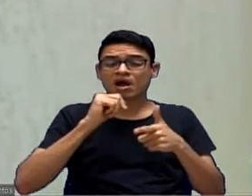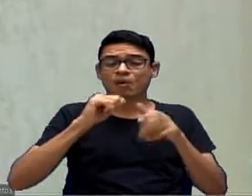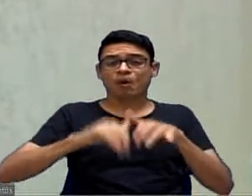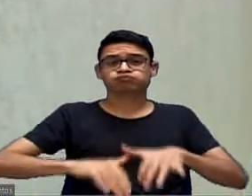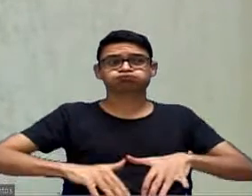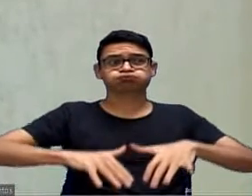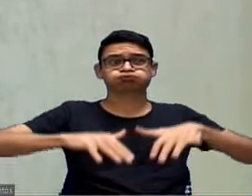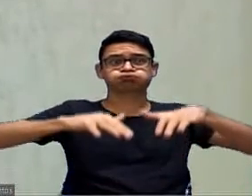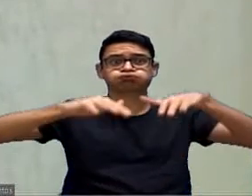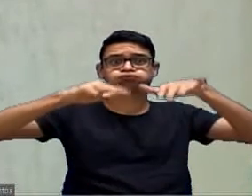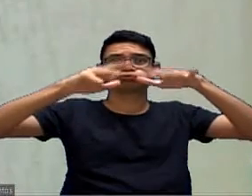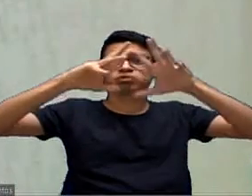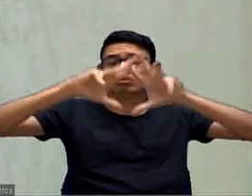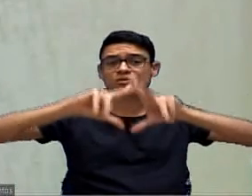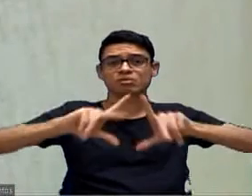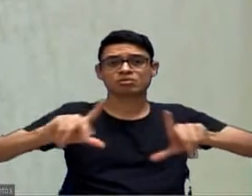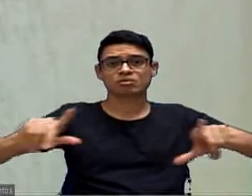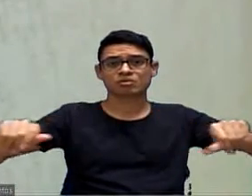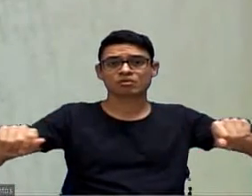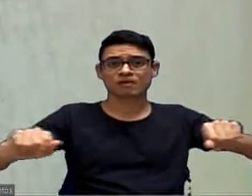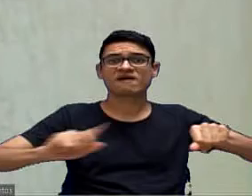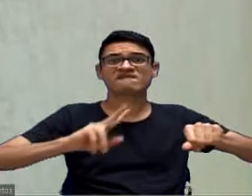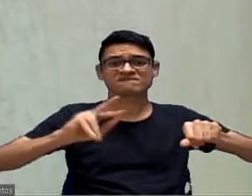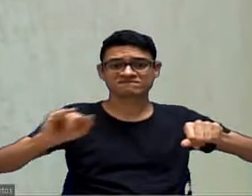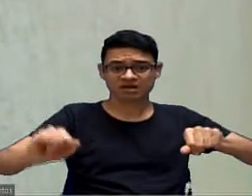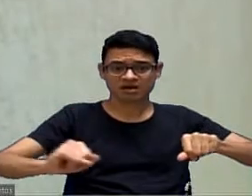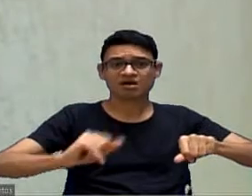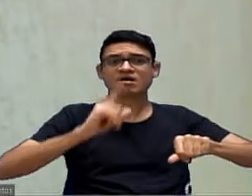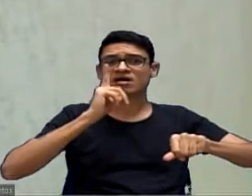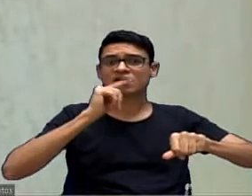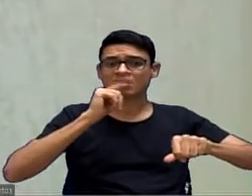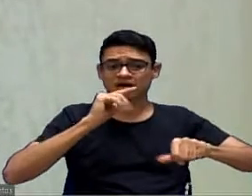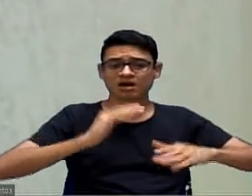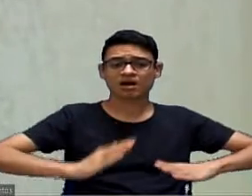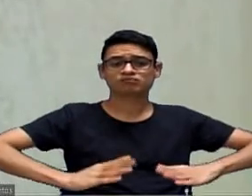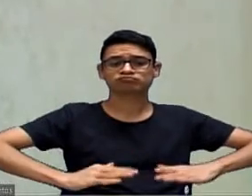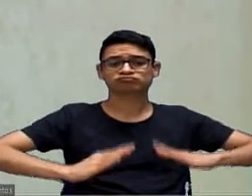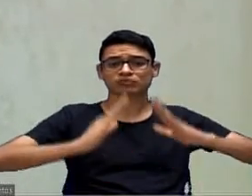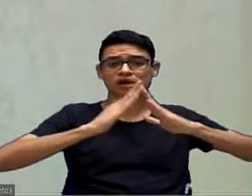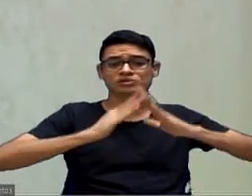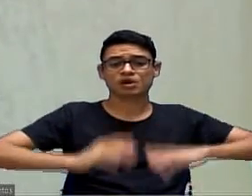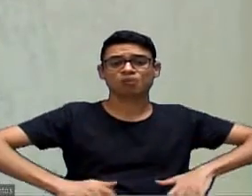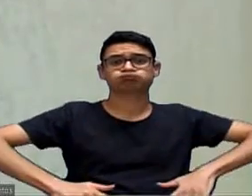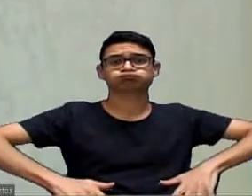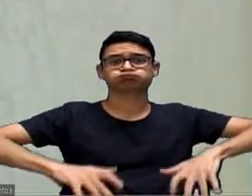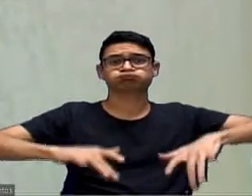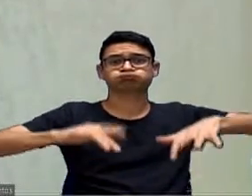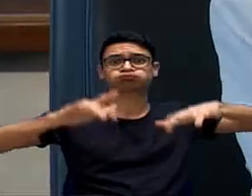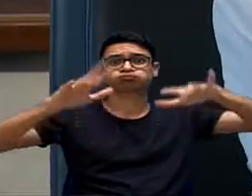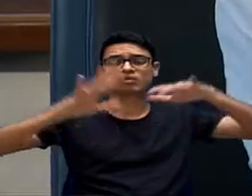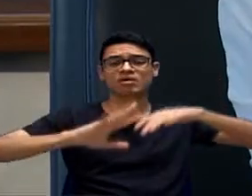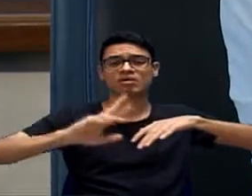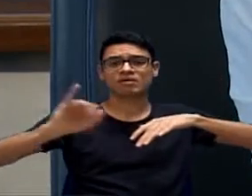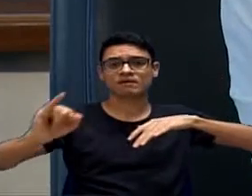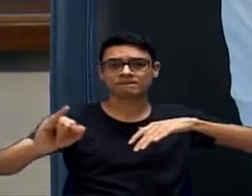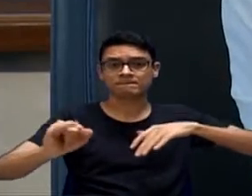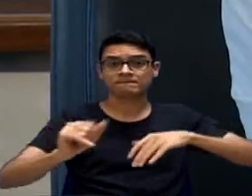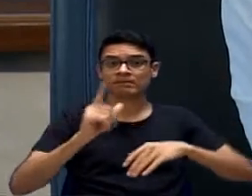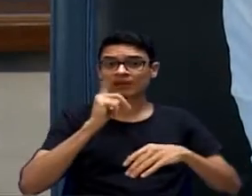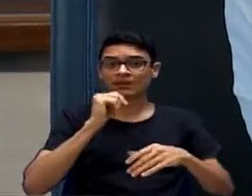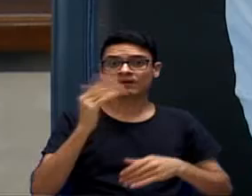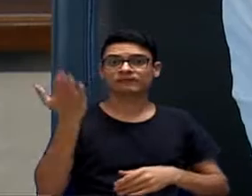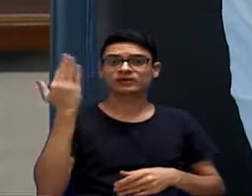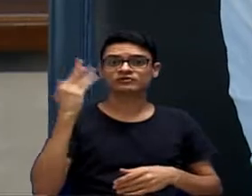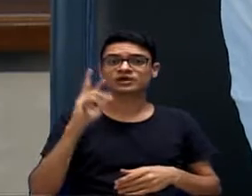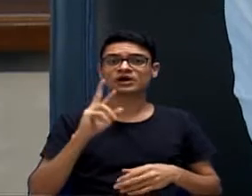domínio, perguntas se deram atenção. Vai É isso aí. É um absurdo. Vereador Luiz Santos, essa água toda escoava para o Rio